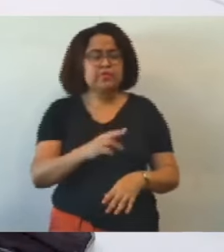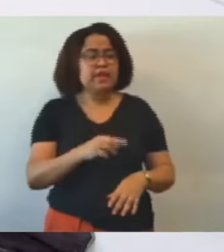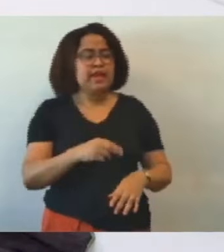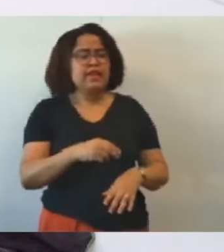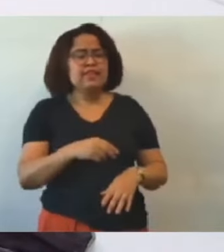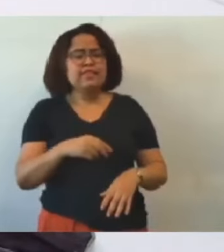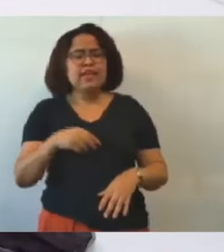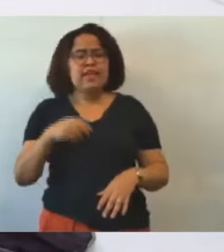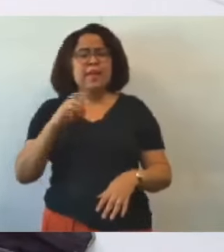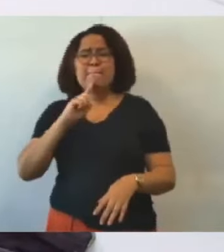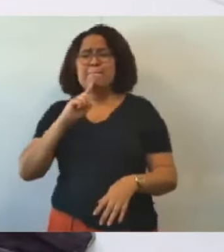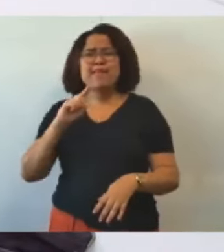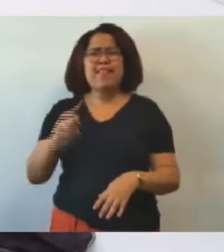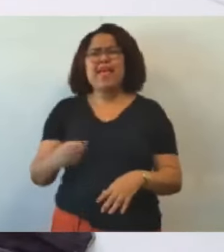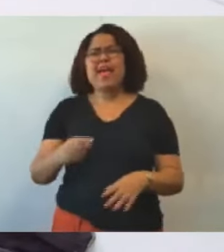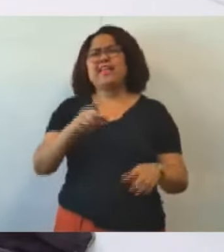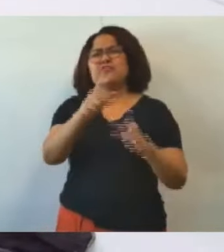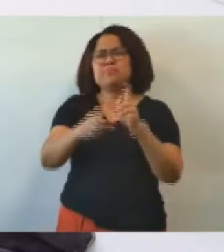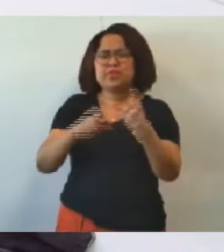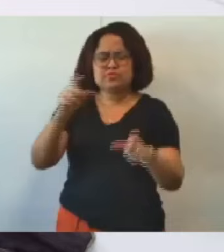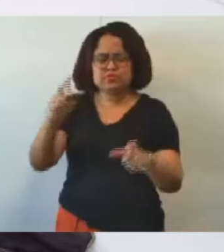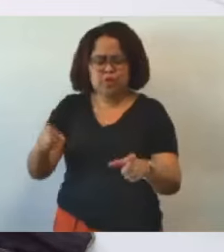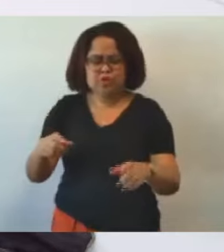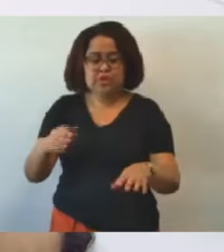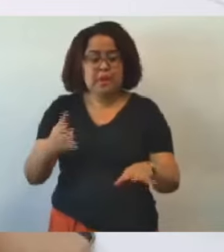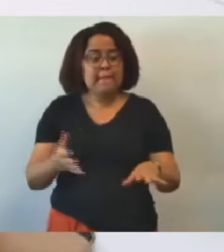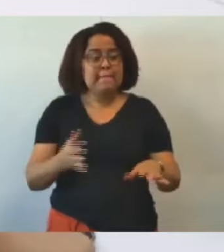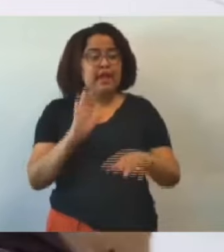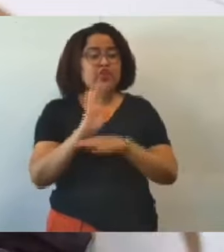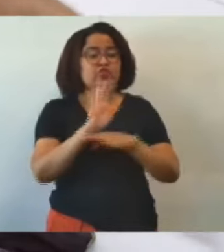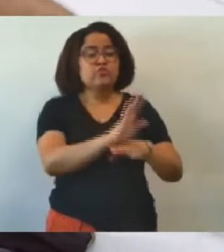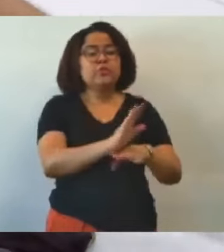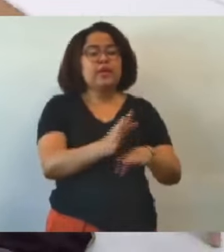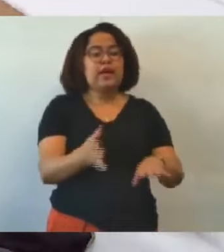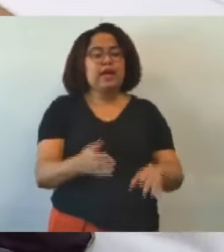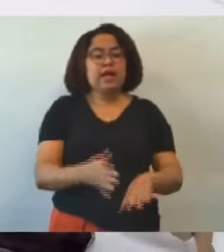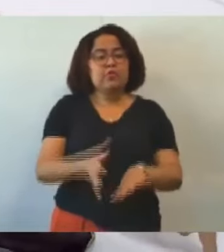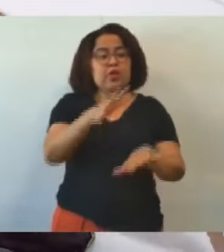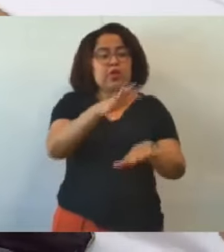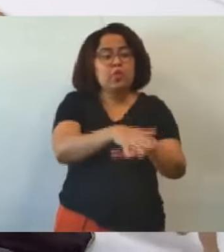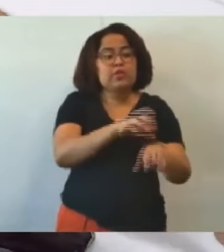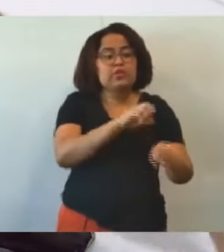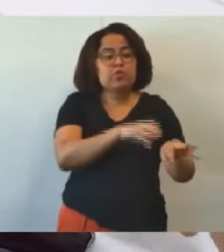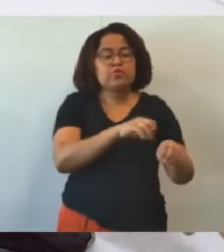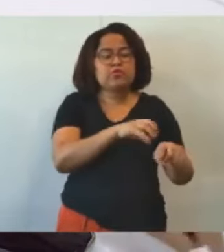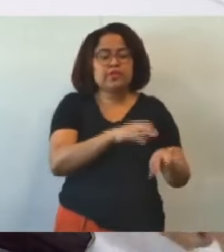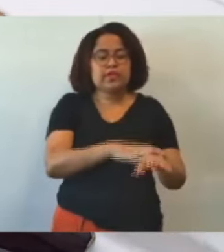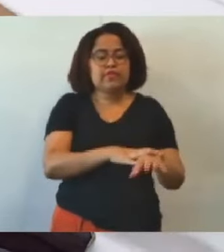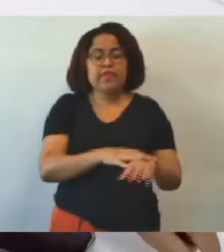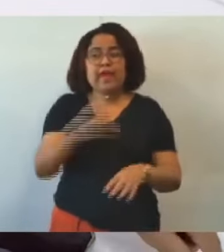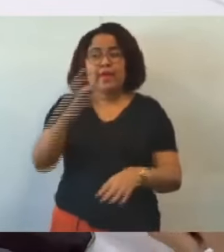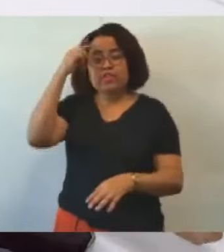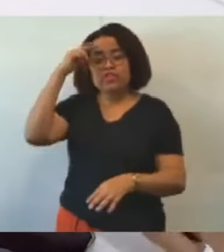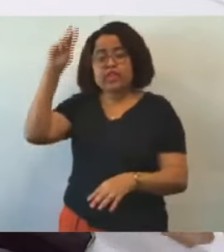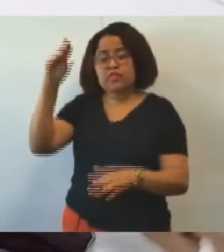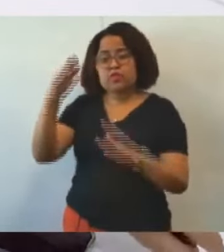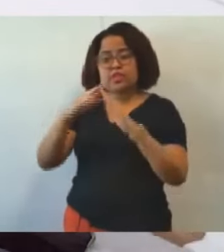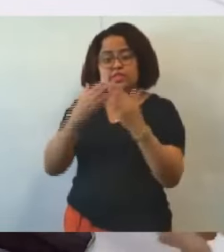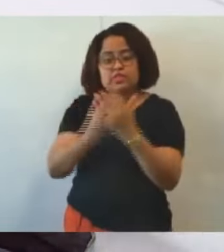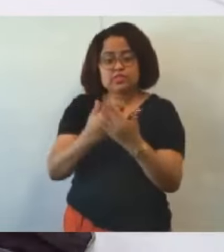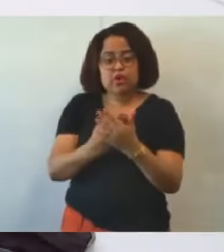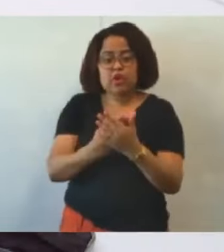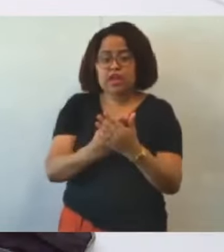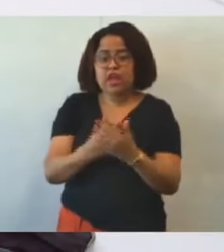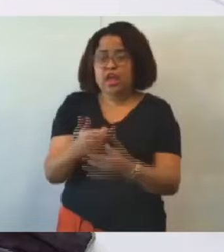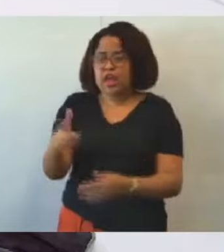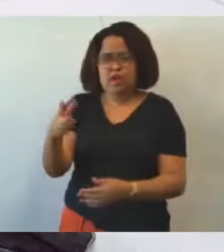inclusiva mas na prática o eu recebo são as diretoras de escola dizendo olha nós não estamos tendo profissional de apoio para criança